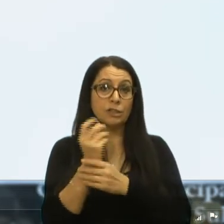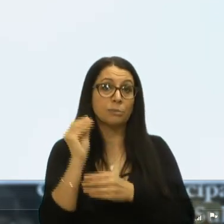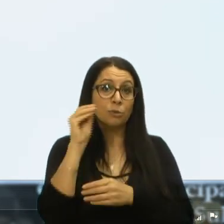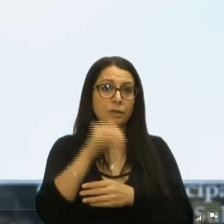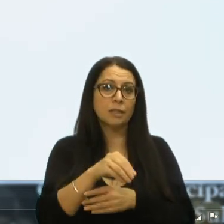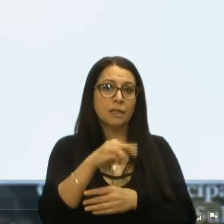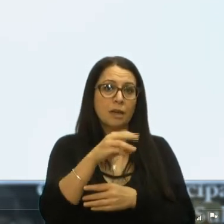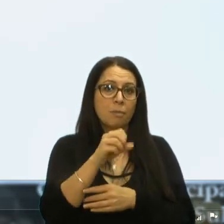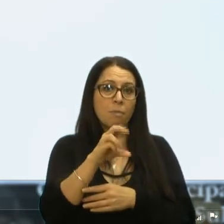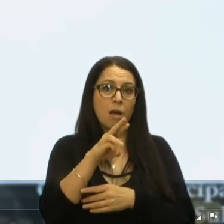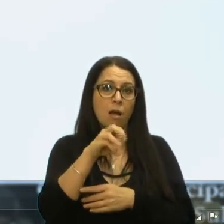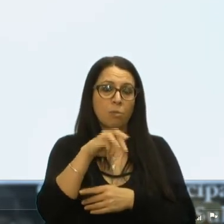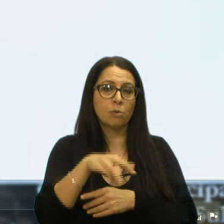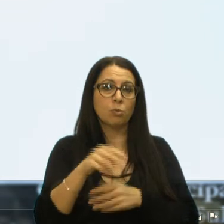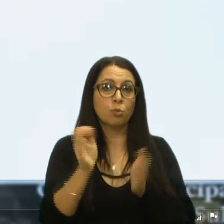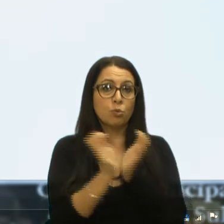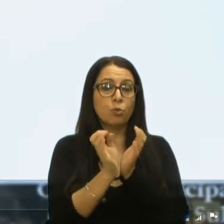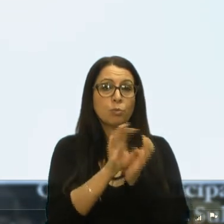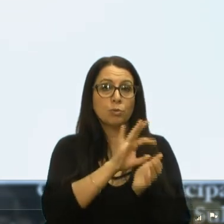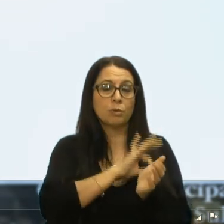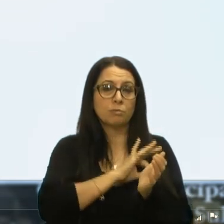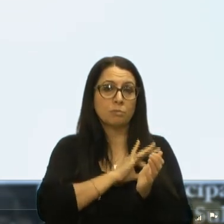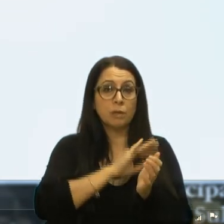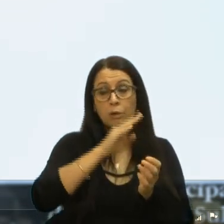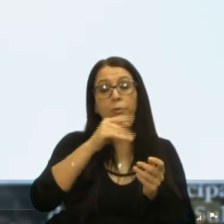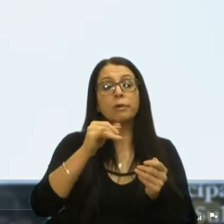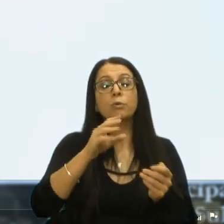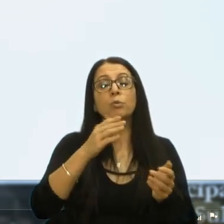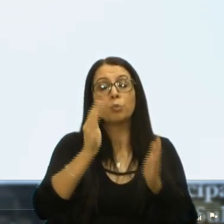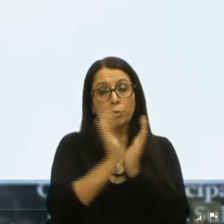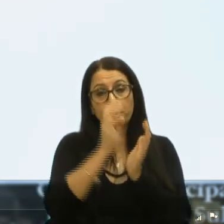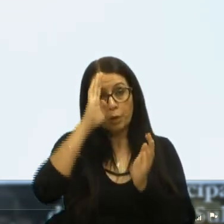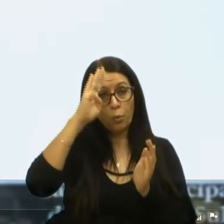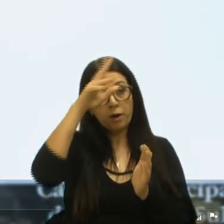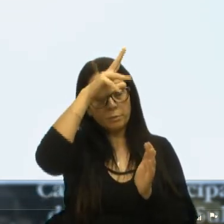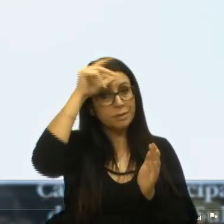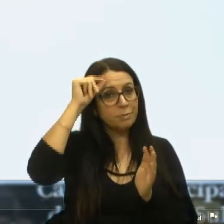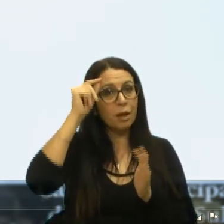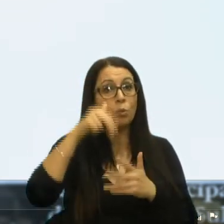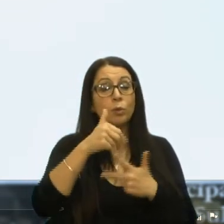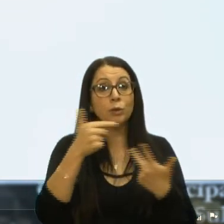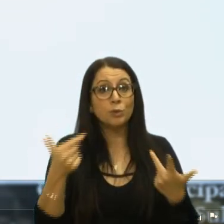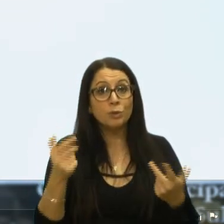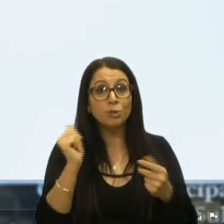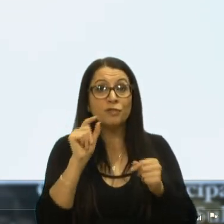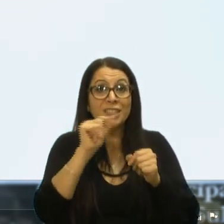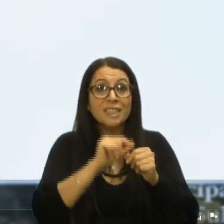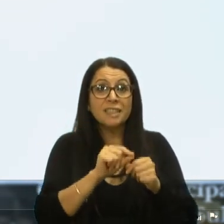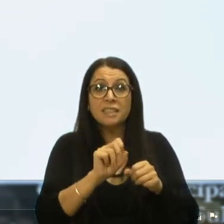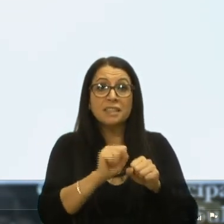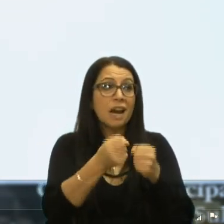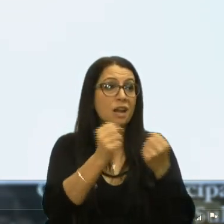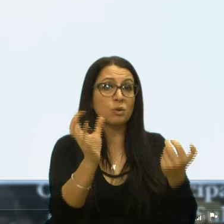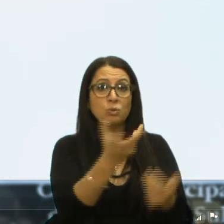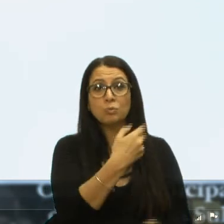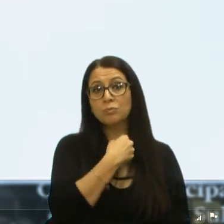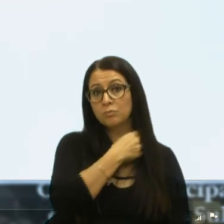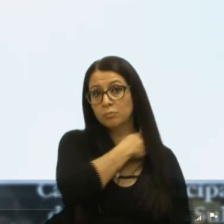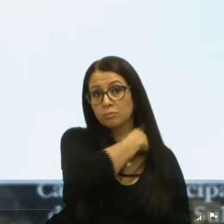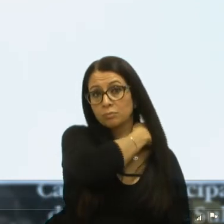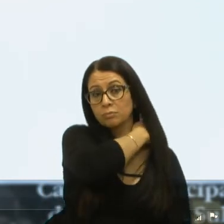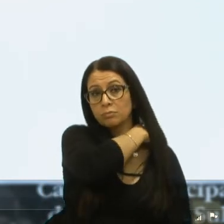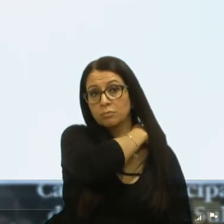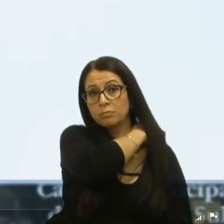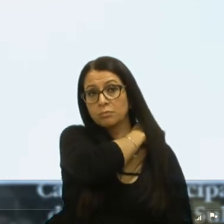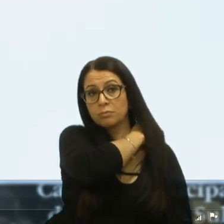um grupo da guarda municipal. Quanta coisa que poderia fazer, apodrecendo. Bom,